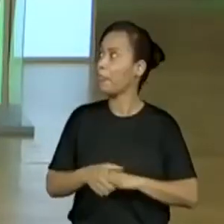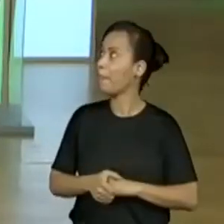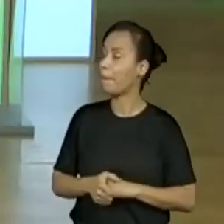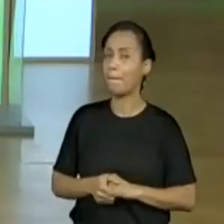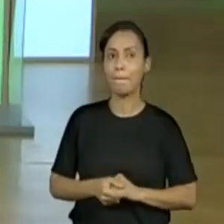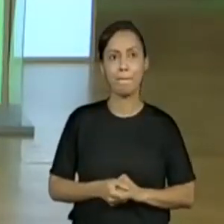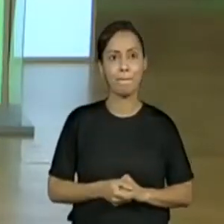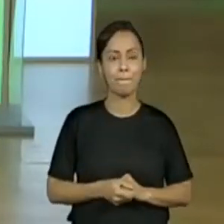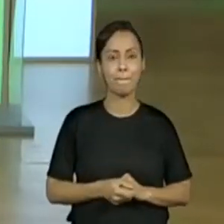a gente tem aqui a sequência